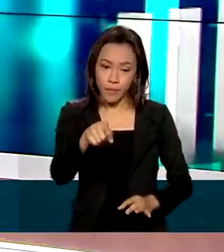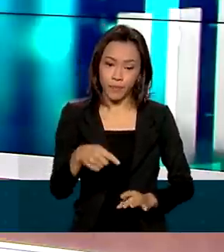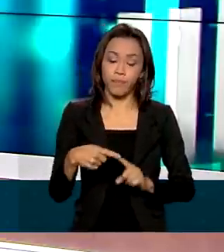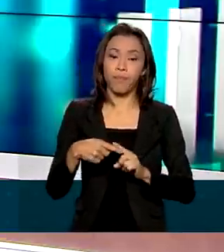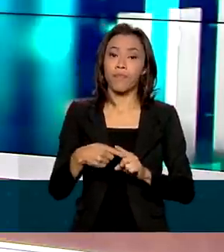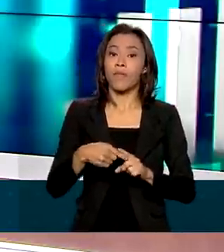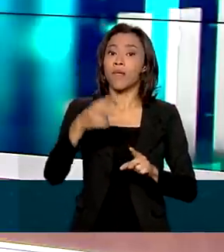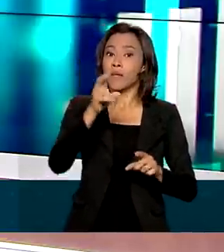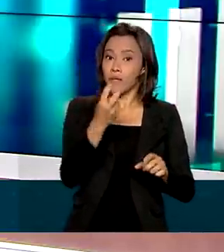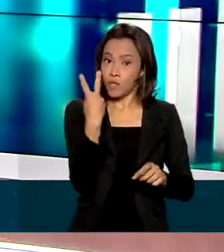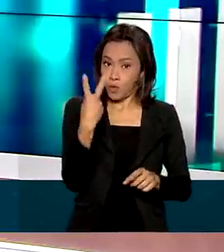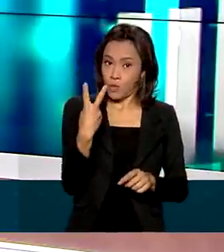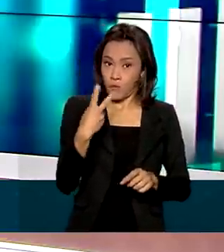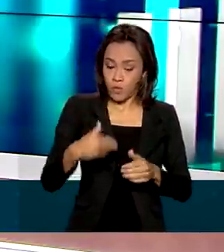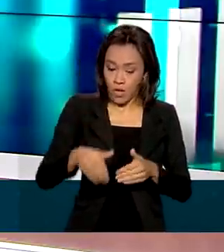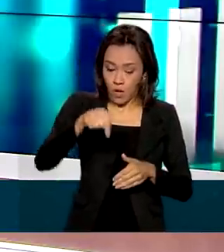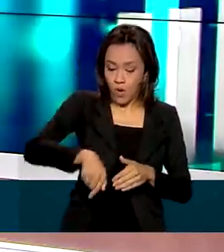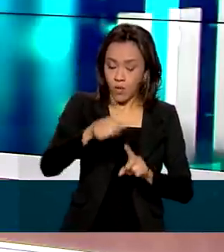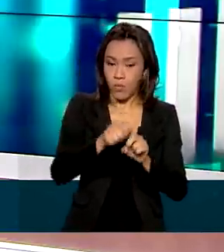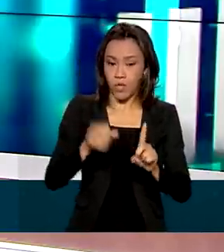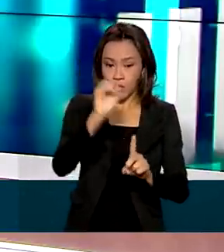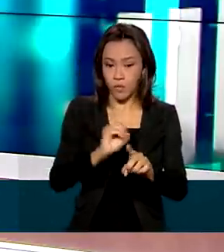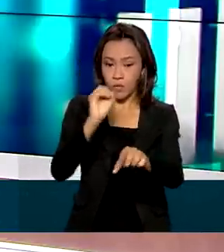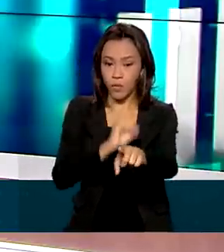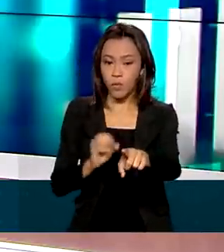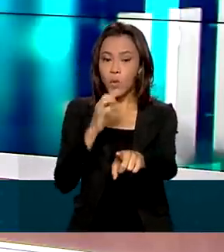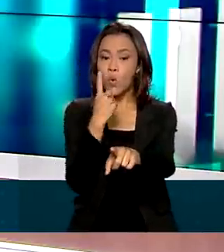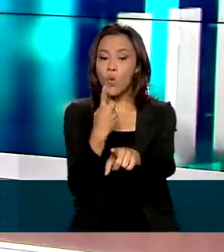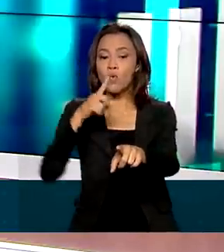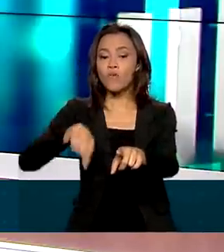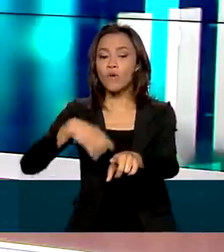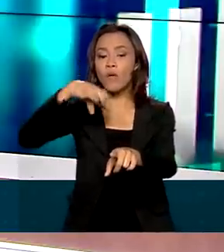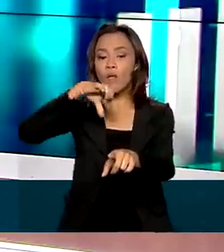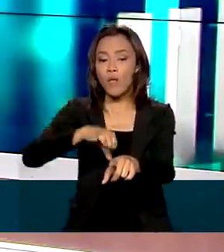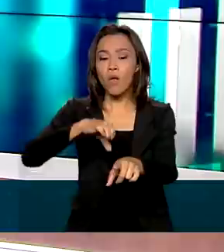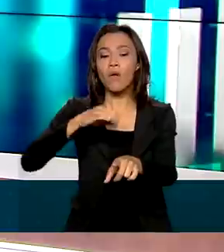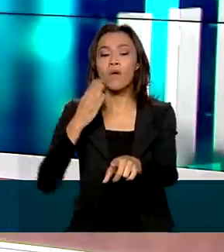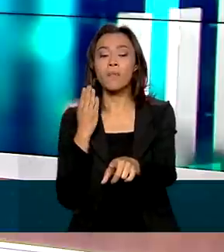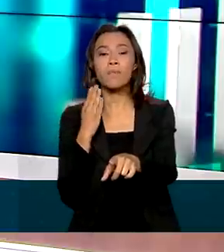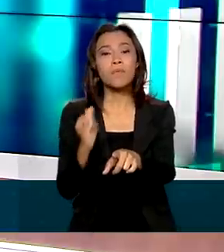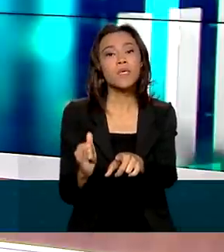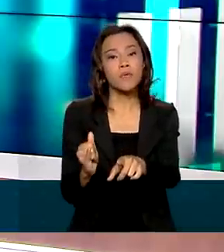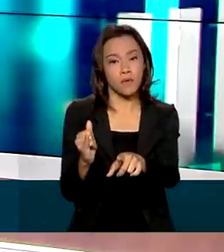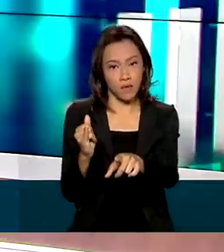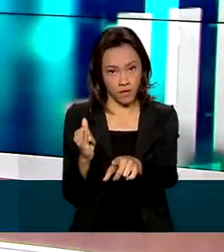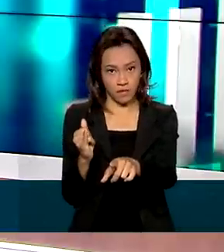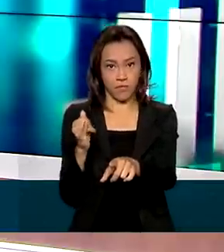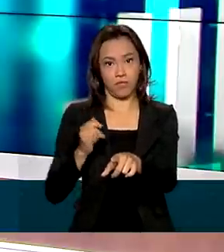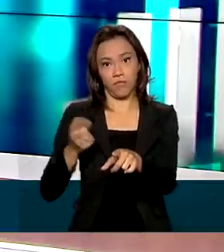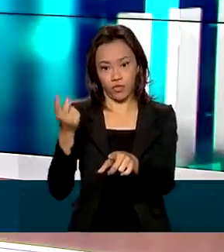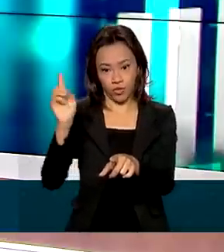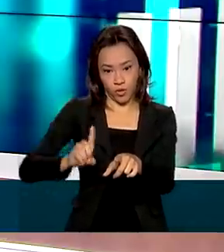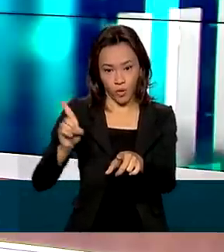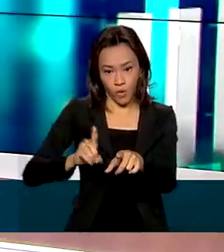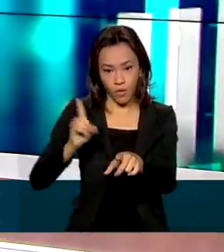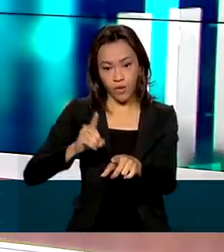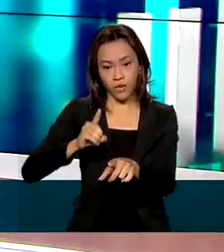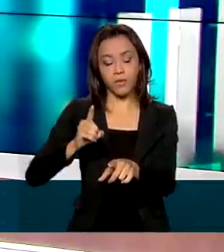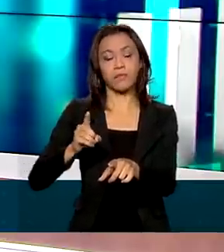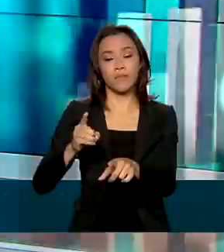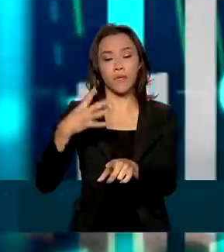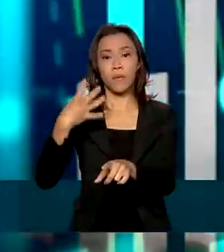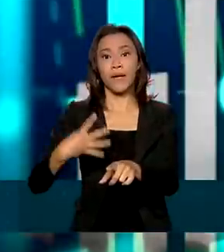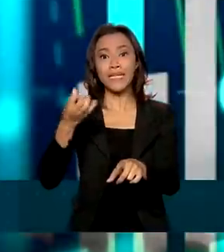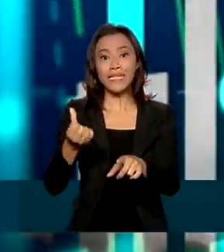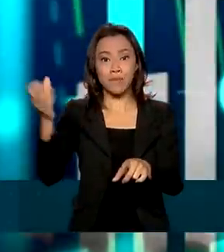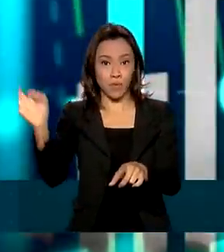semanas nós tivemos um superávit de 1,9 bilhão de dólares, que representa um aumento de 46% em relação ao mesmo